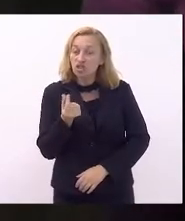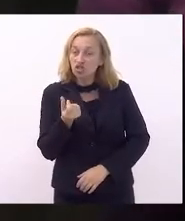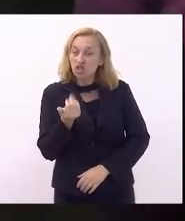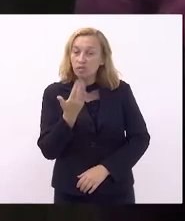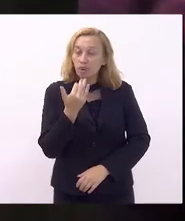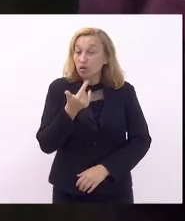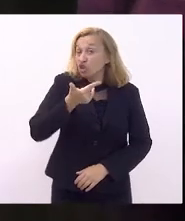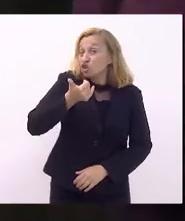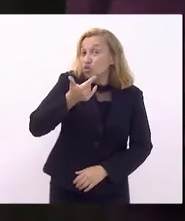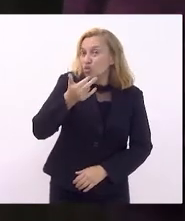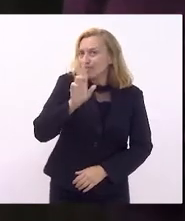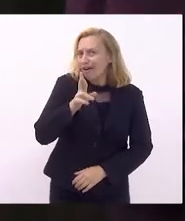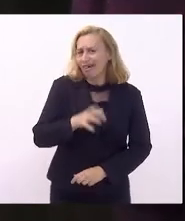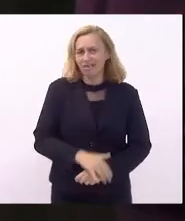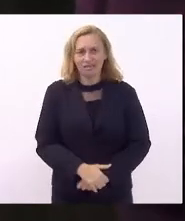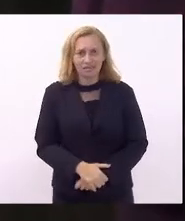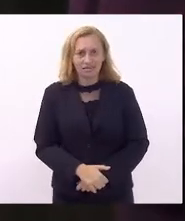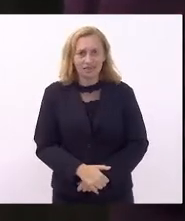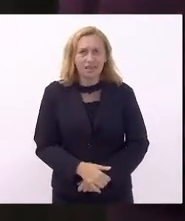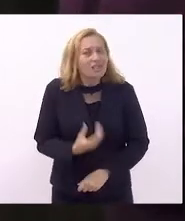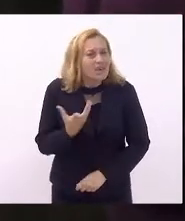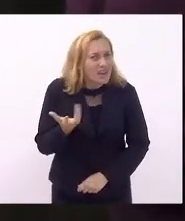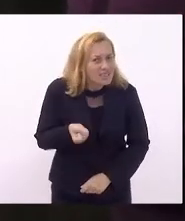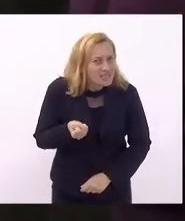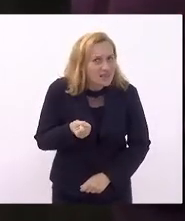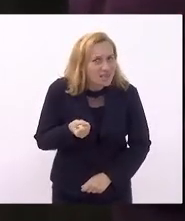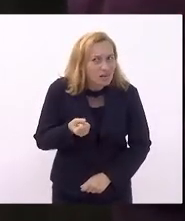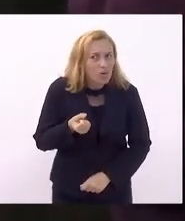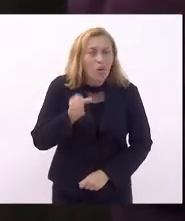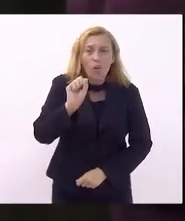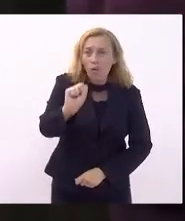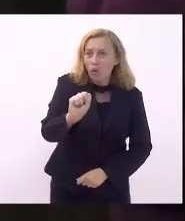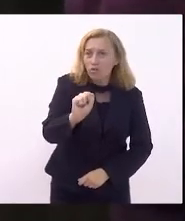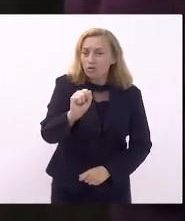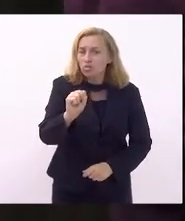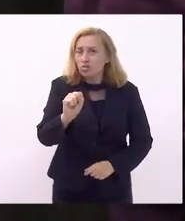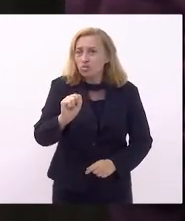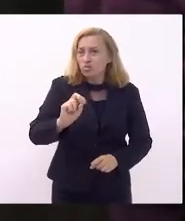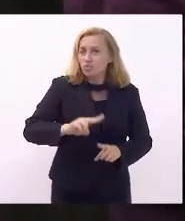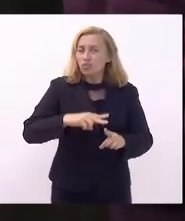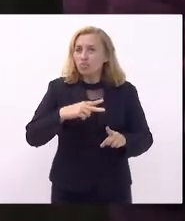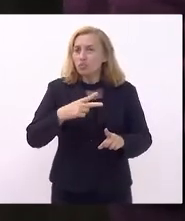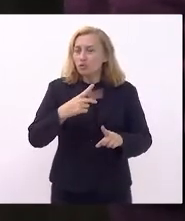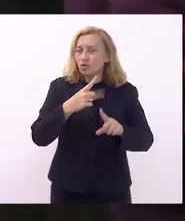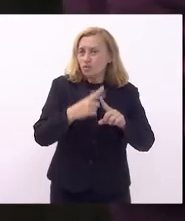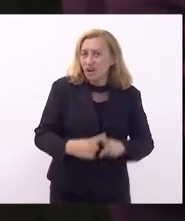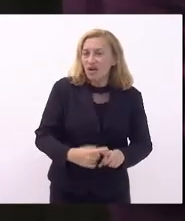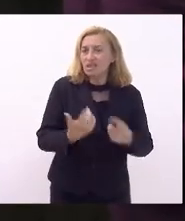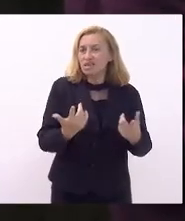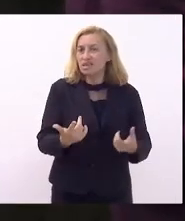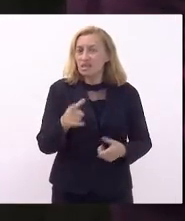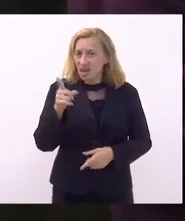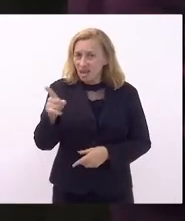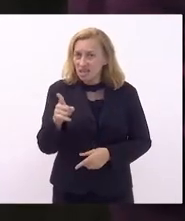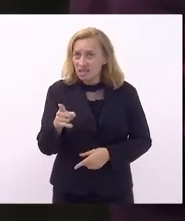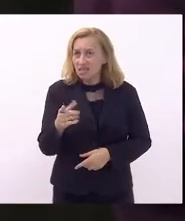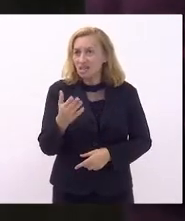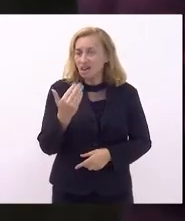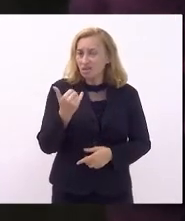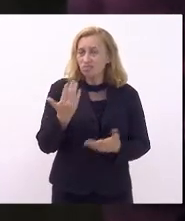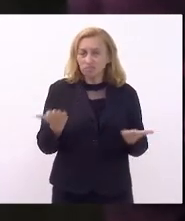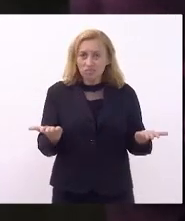reais e recebem oito vezes esse auxílio à alimentação. Quer dizer que,